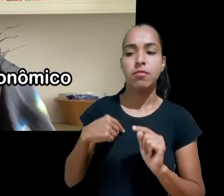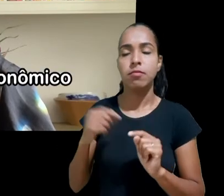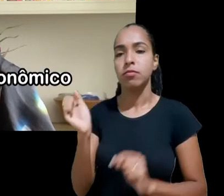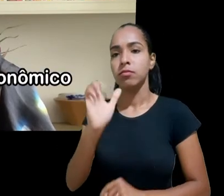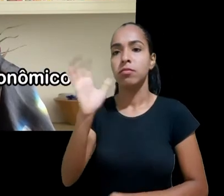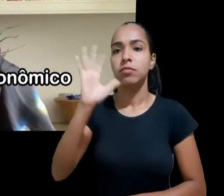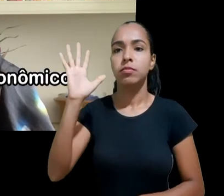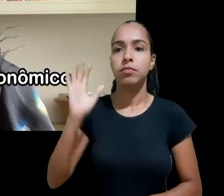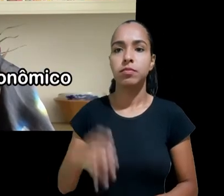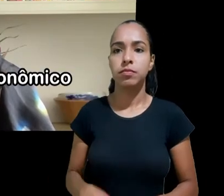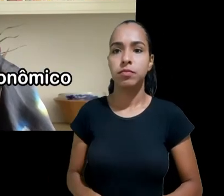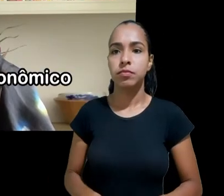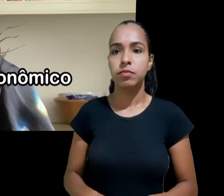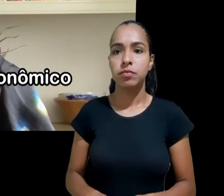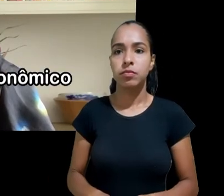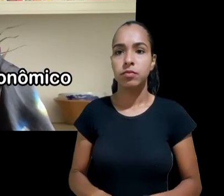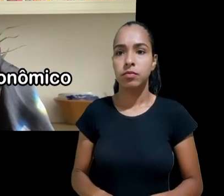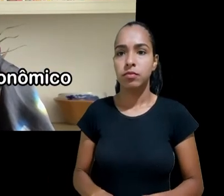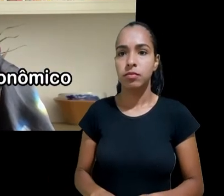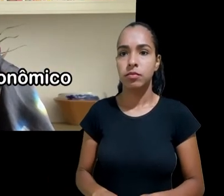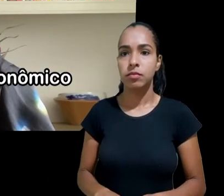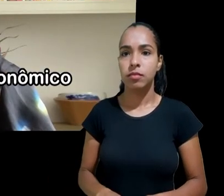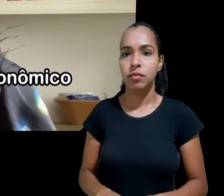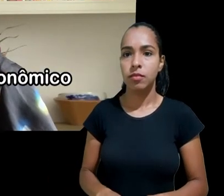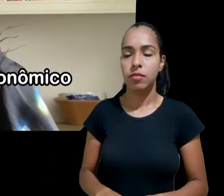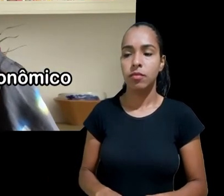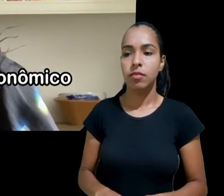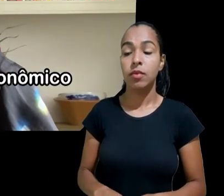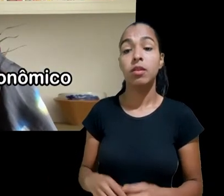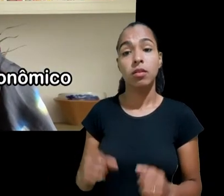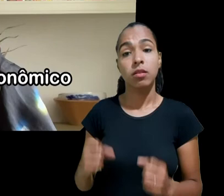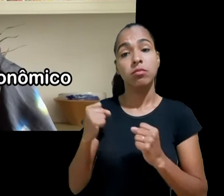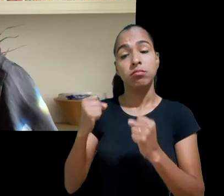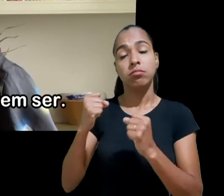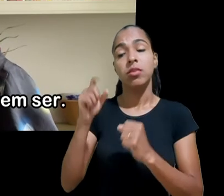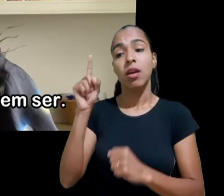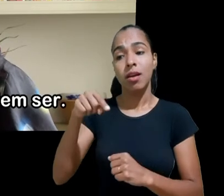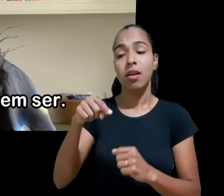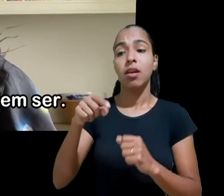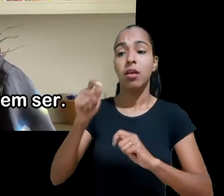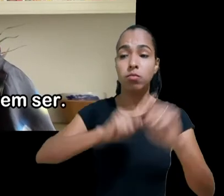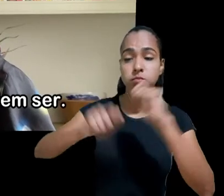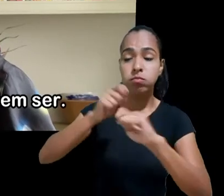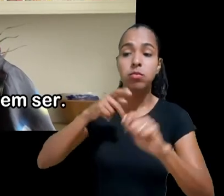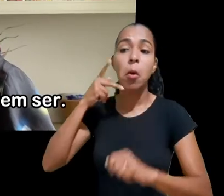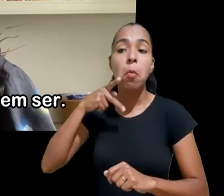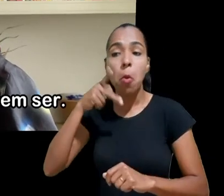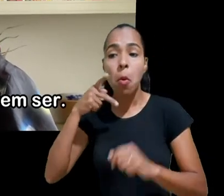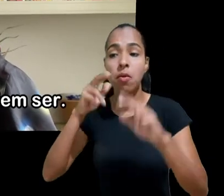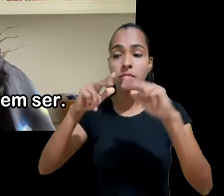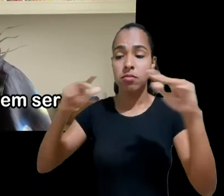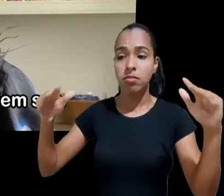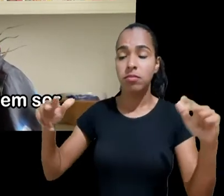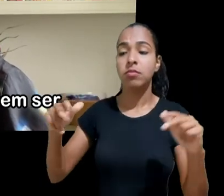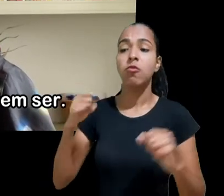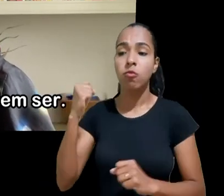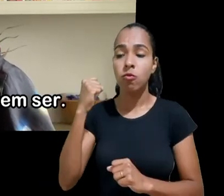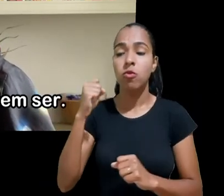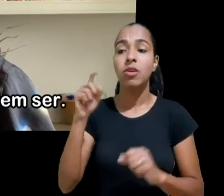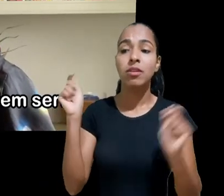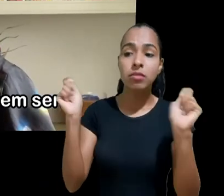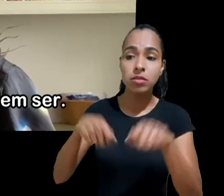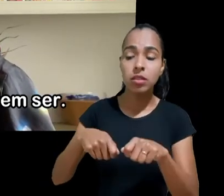na verdade é daí que vem o poder econômico e político das big techs regulamentando isso controlamos o quão danosas elas podem